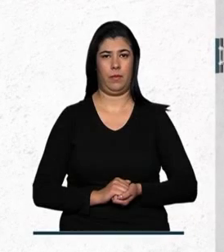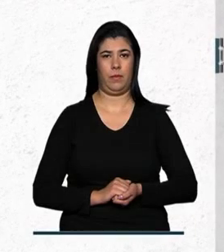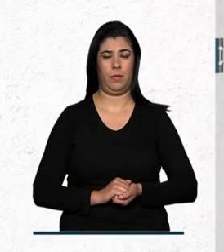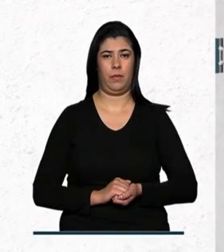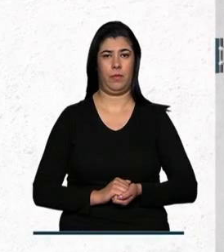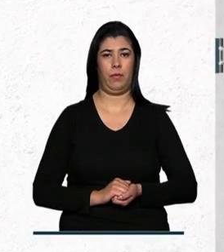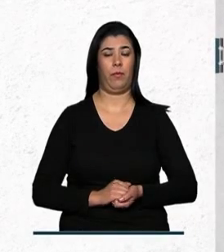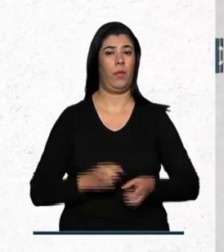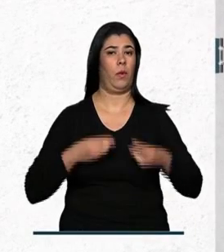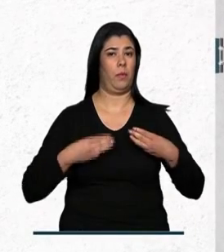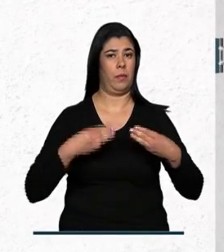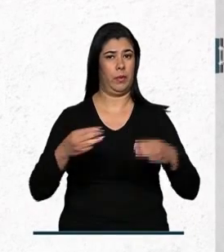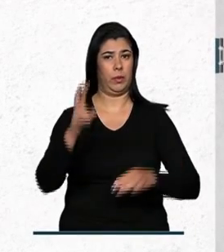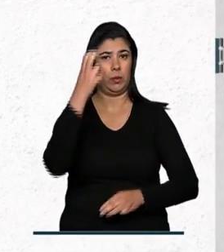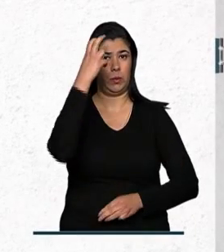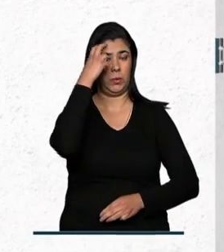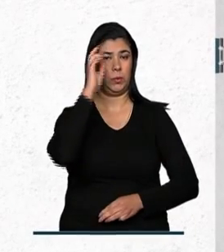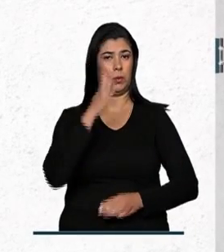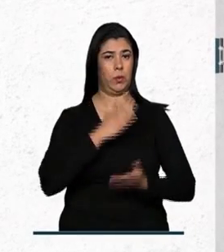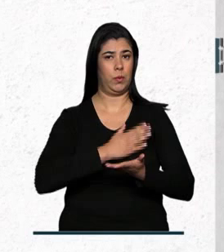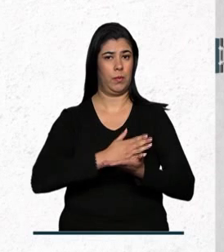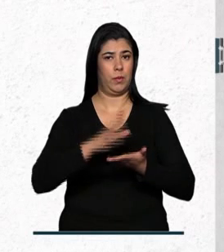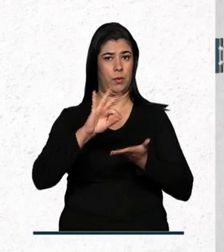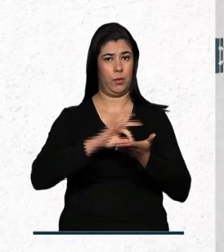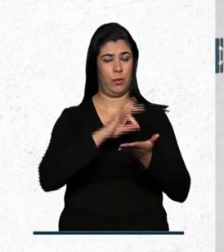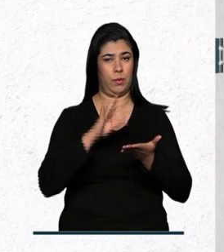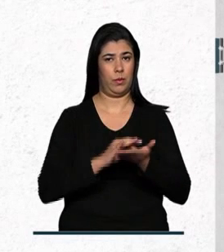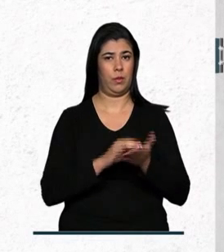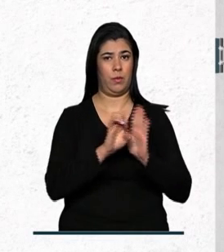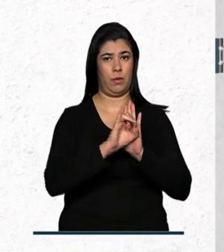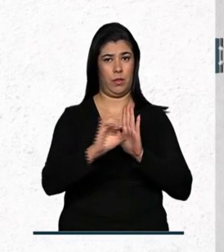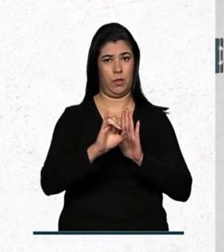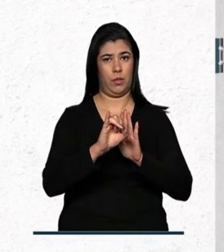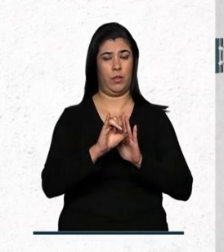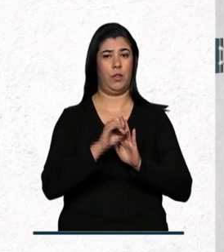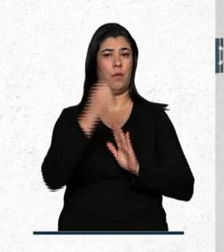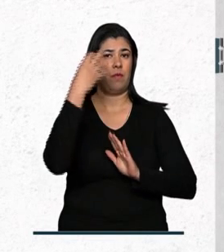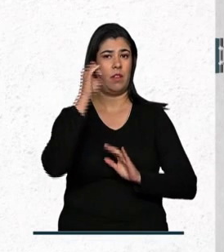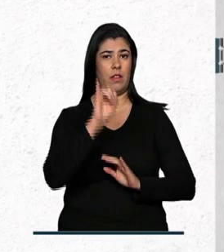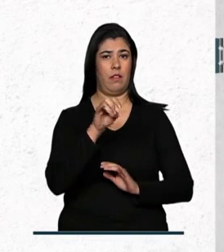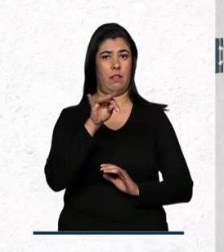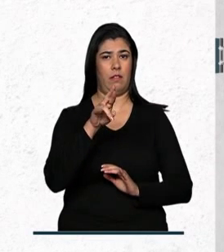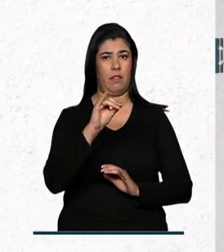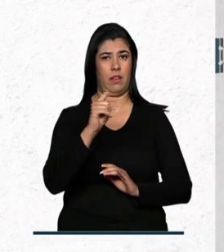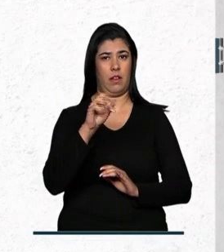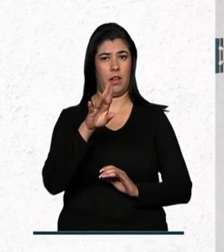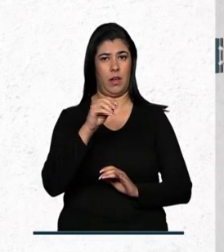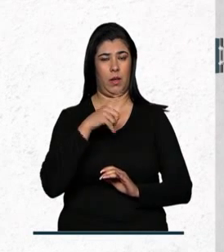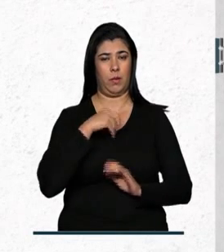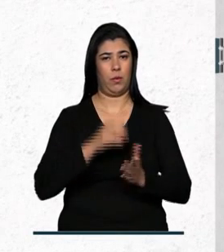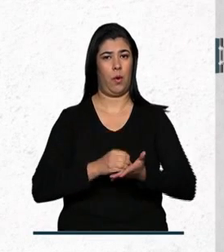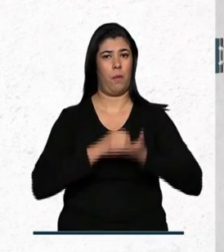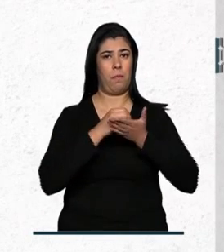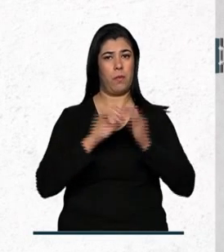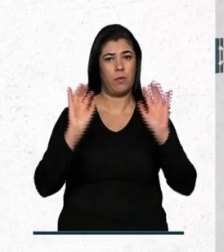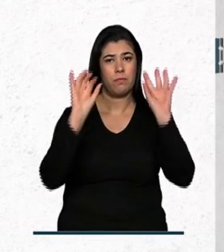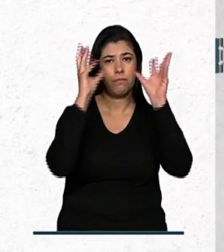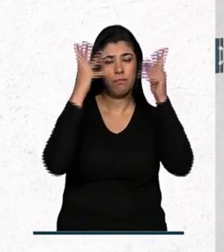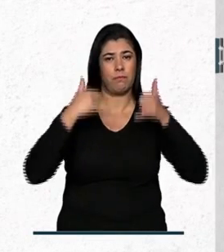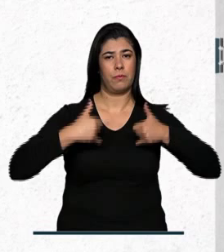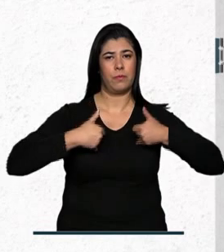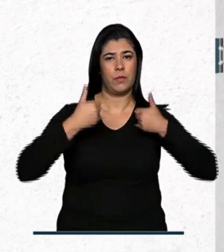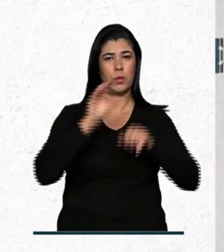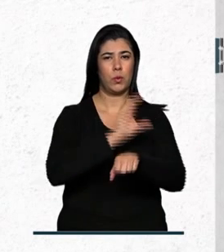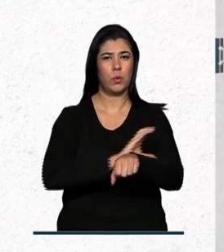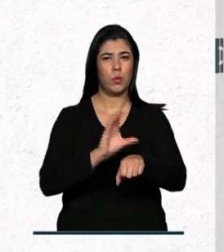O Ministério da Cultura abriu inscrições para o Edital de Intercâmbio 2015, que oferta apoio em eventos, festivais,